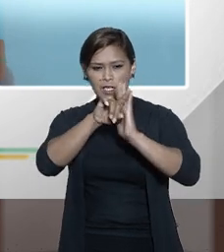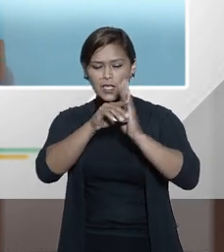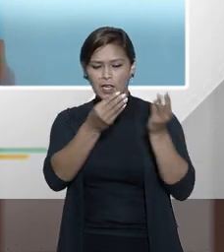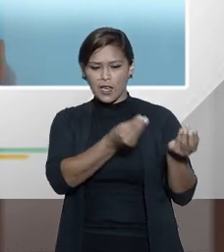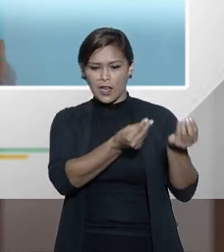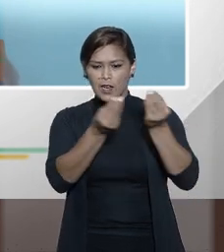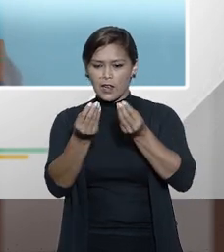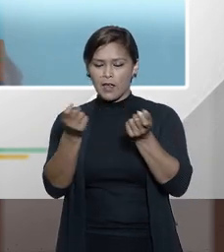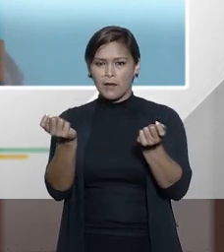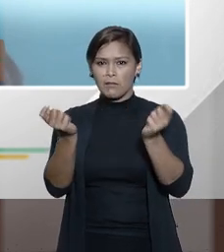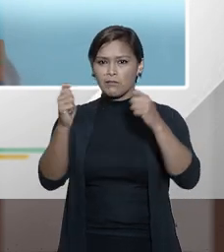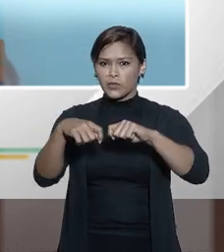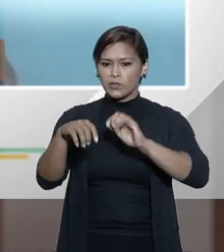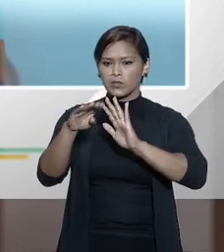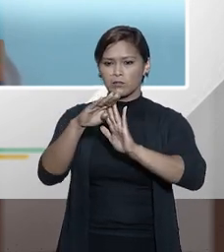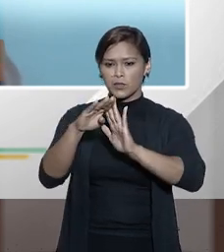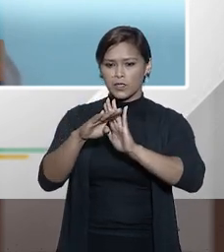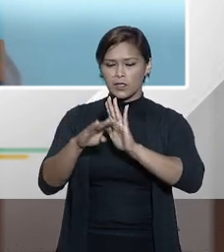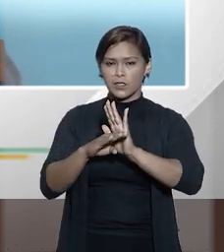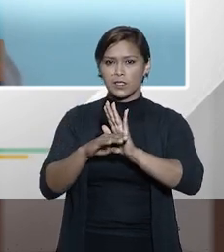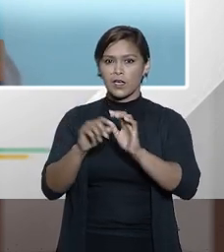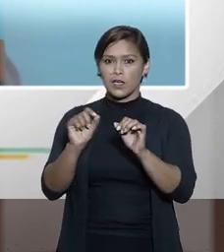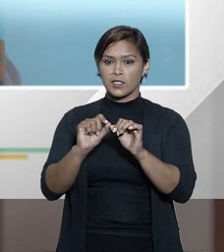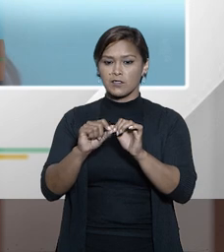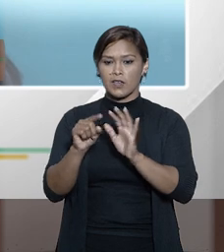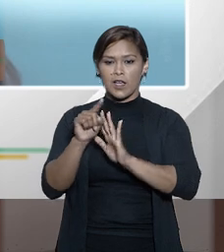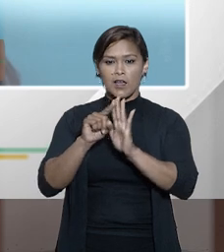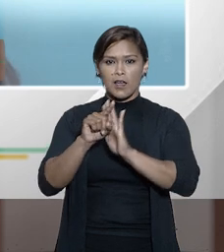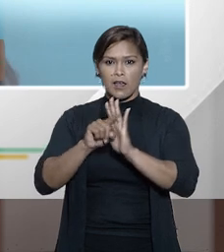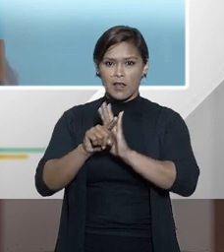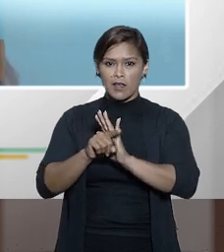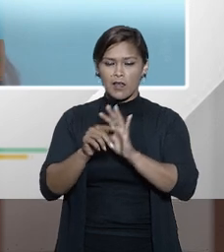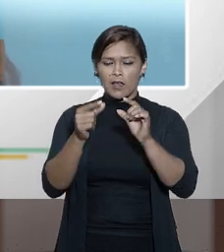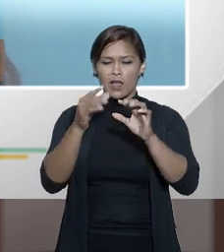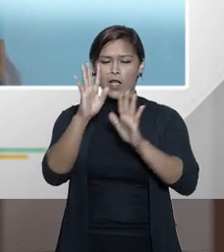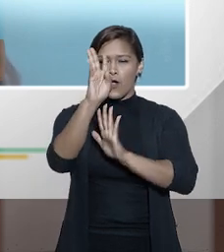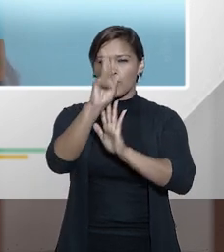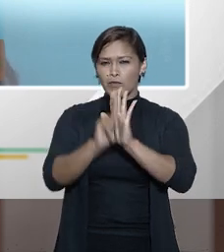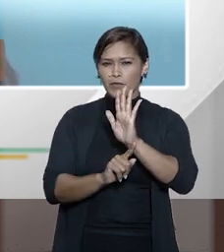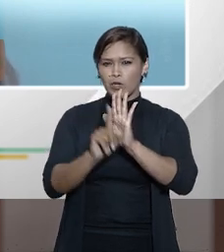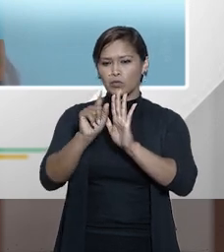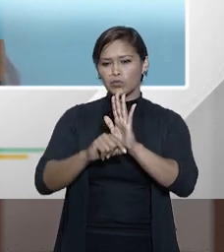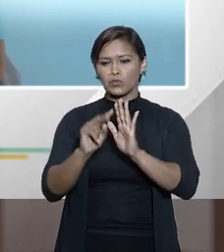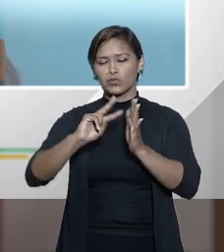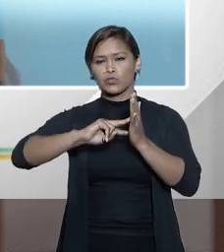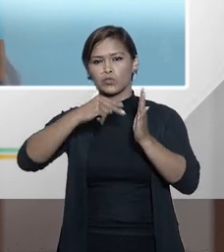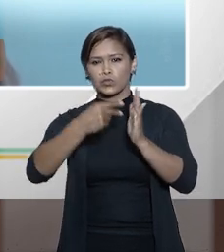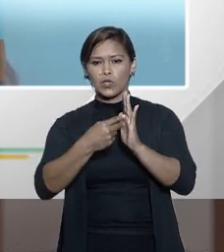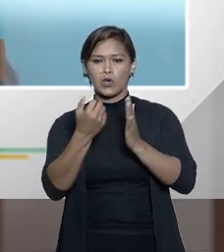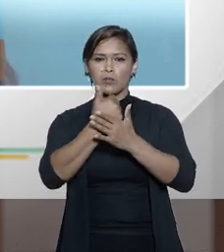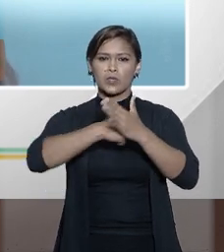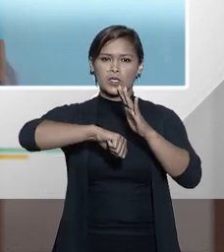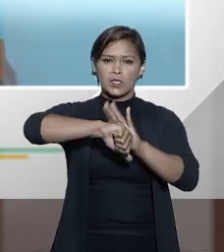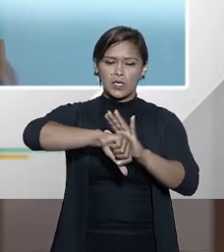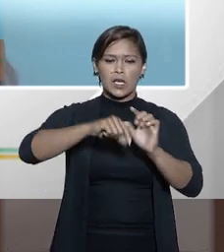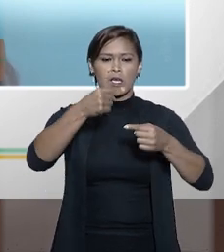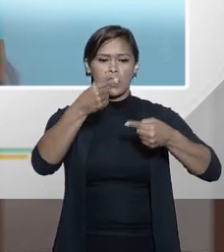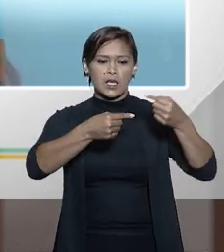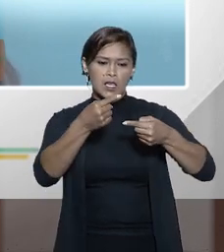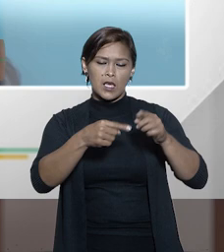condiciona né assim a gente faz aquela análise aquele filtro de dupla incriminação se não é crime